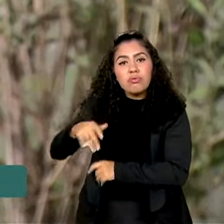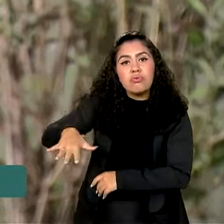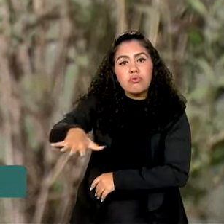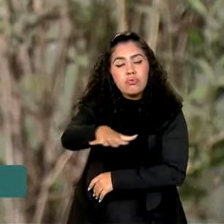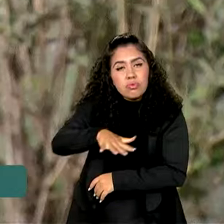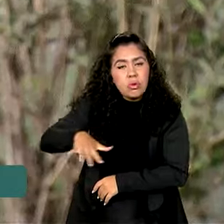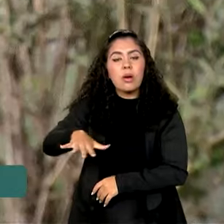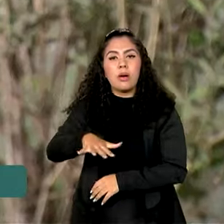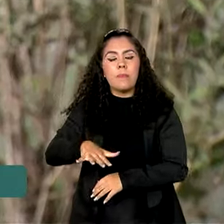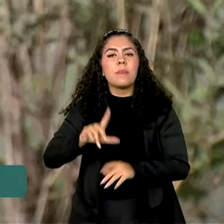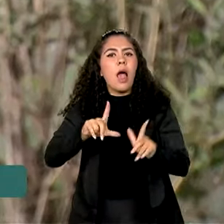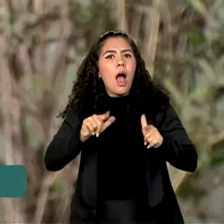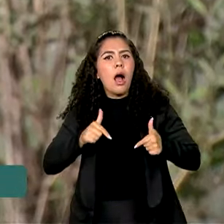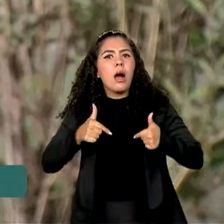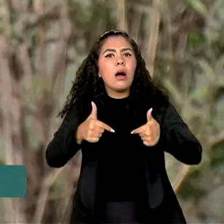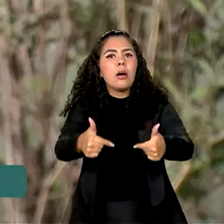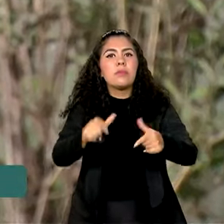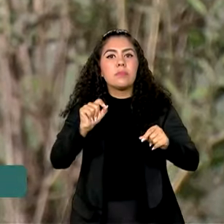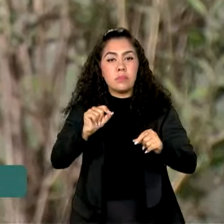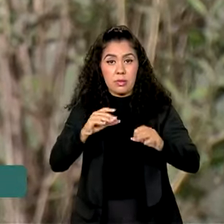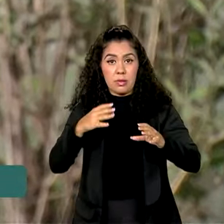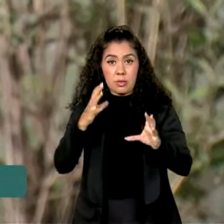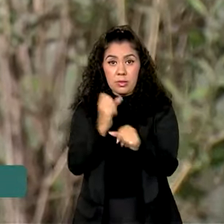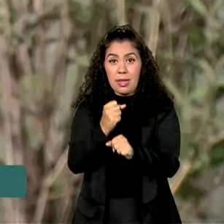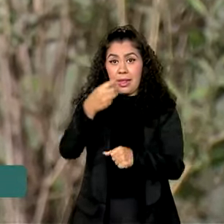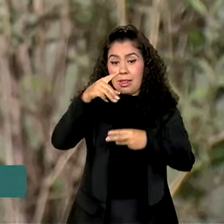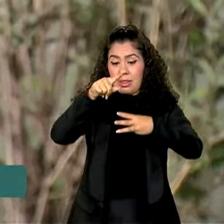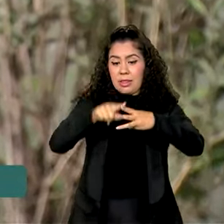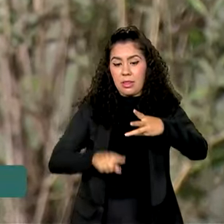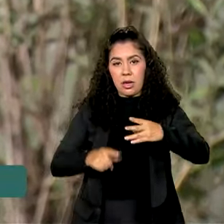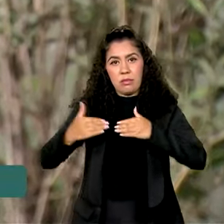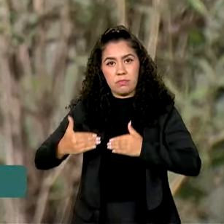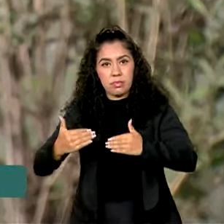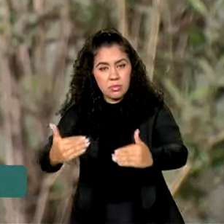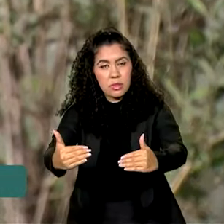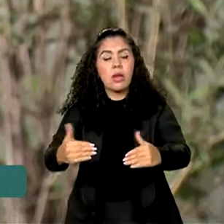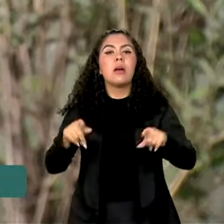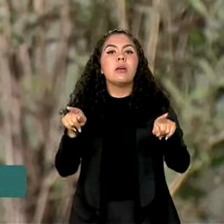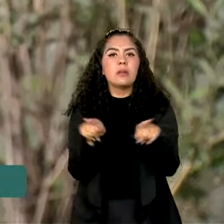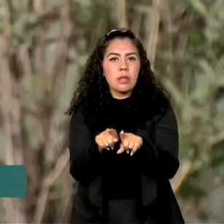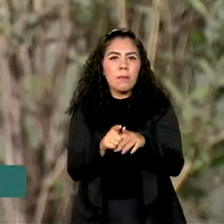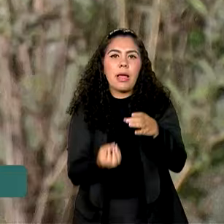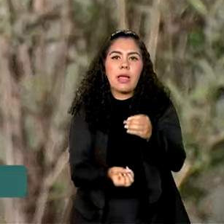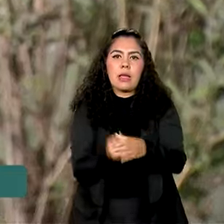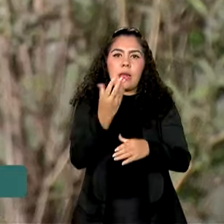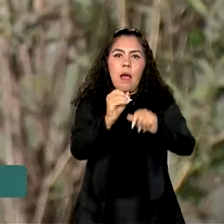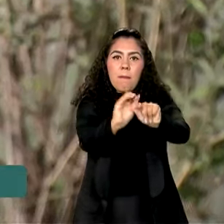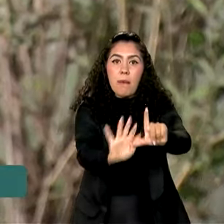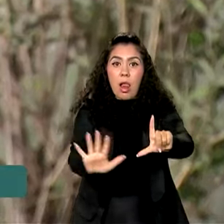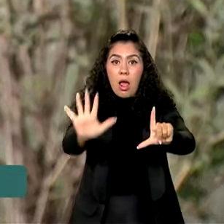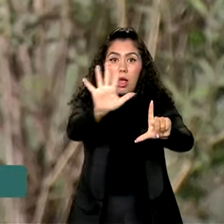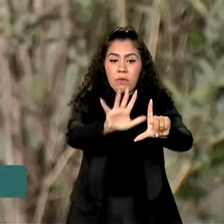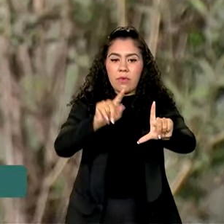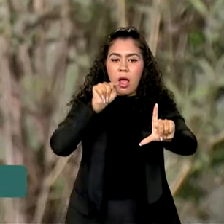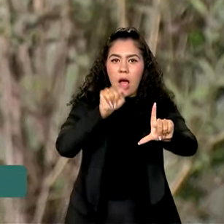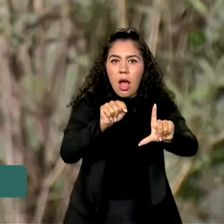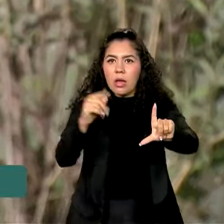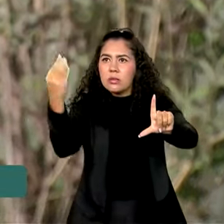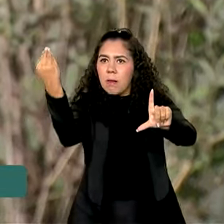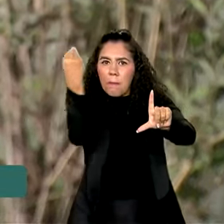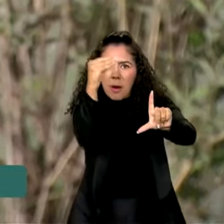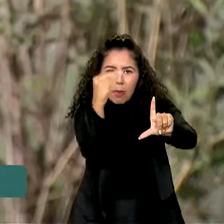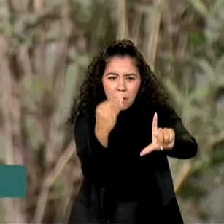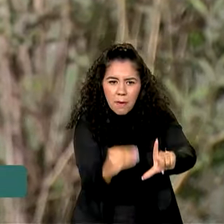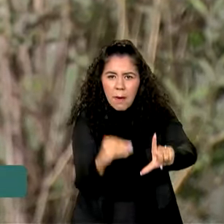contar com a coordenação de três ministérios e prevê o desenvolvimento de uma plataforma que vai reunir uma rede de